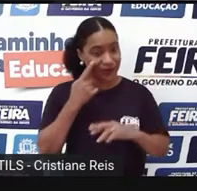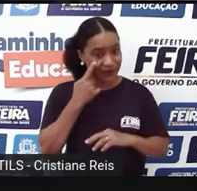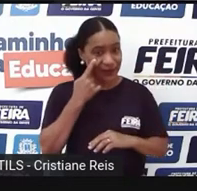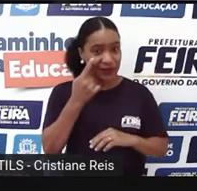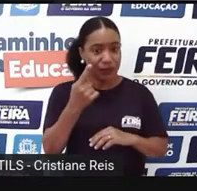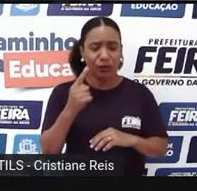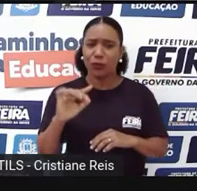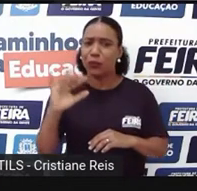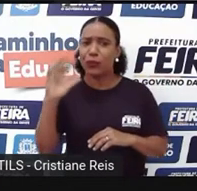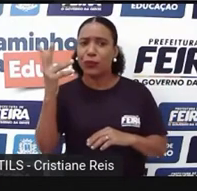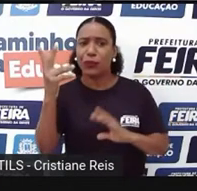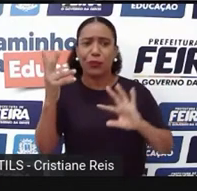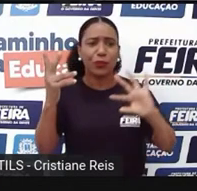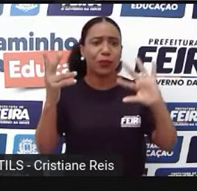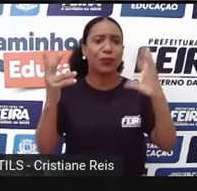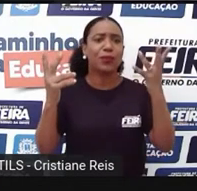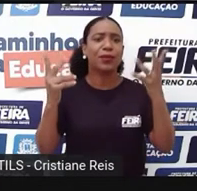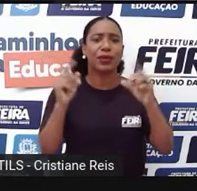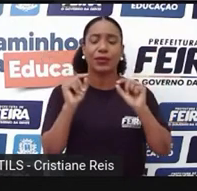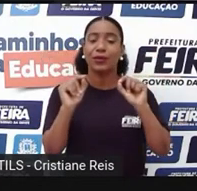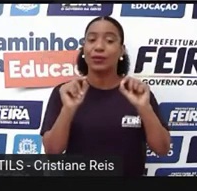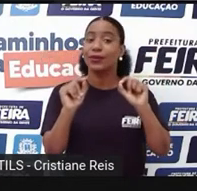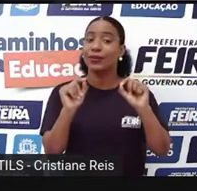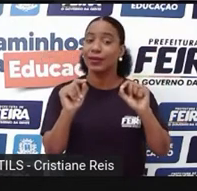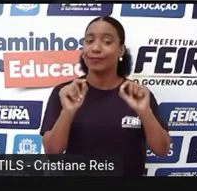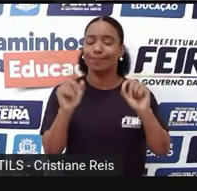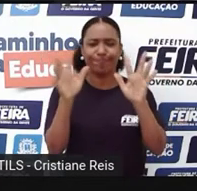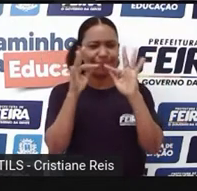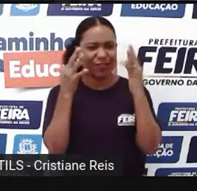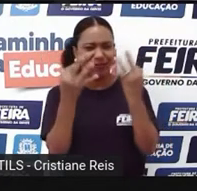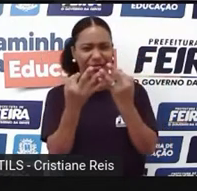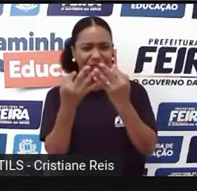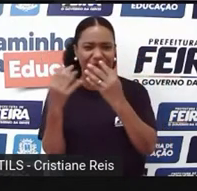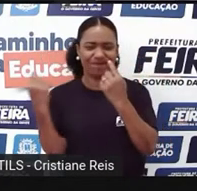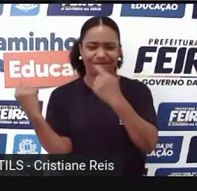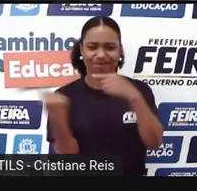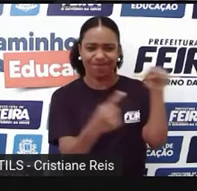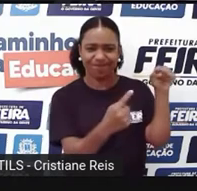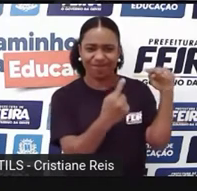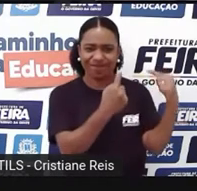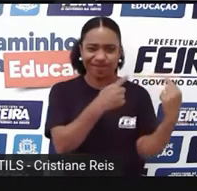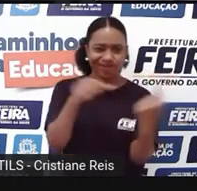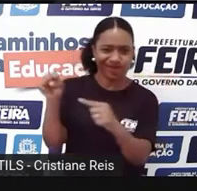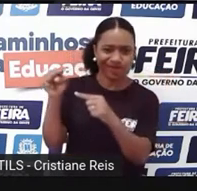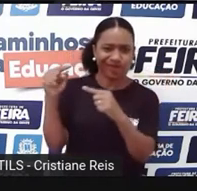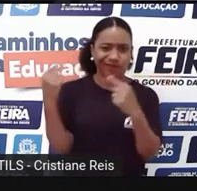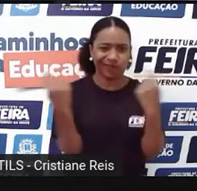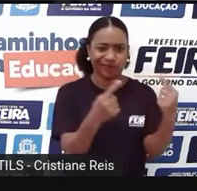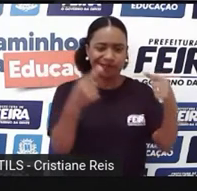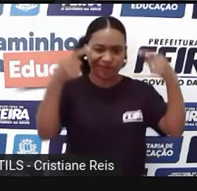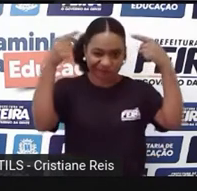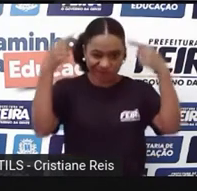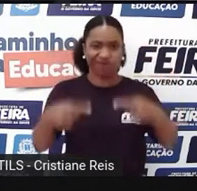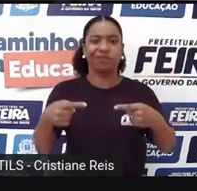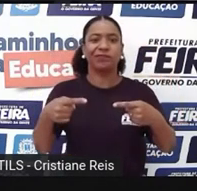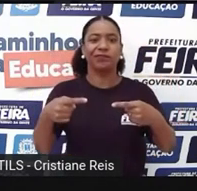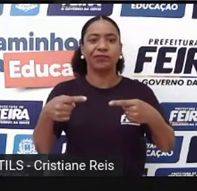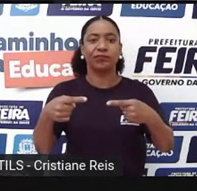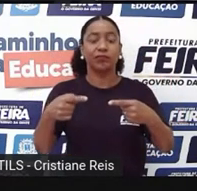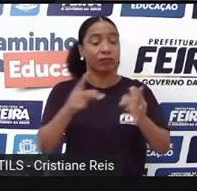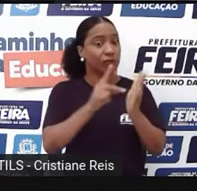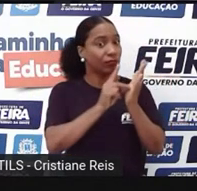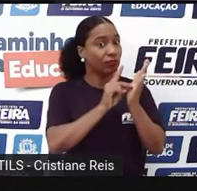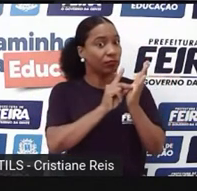aconteceu, na verdade? Devido à inimizade que essas famílias tinham, não é? Families are enemies. As